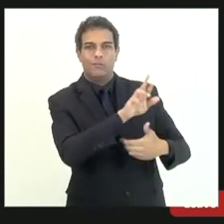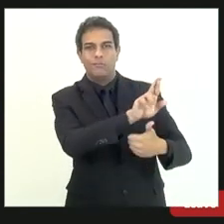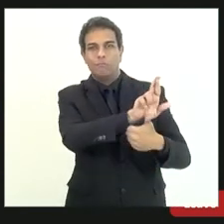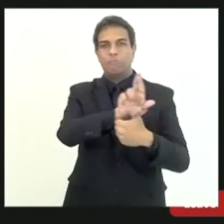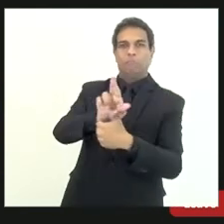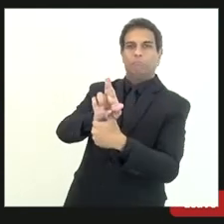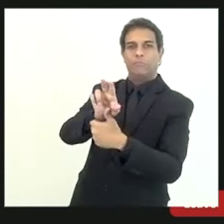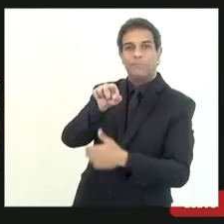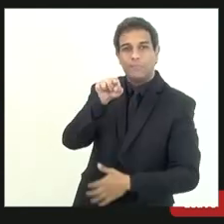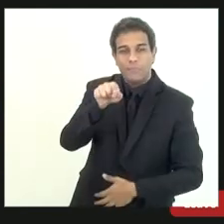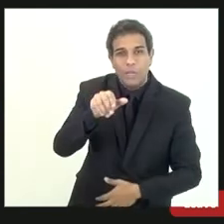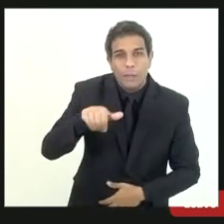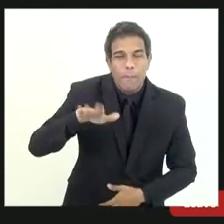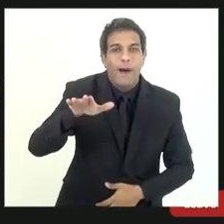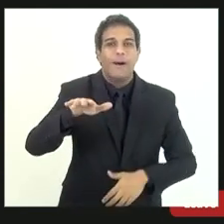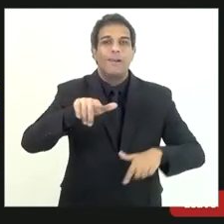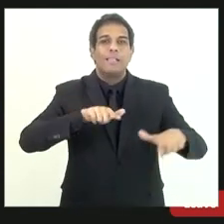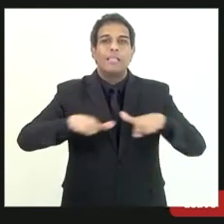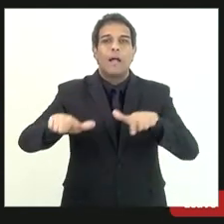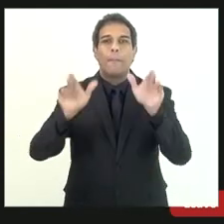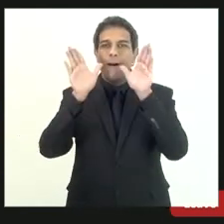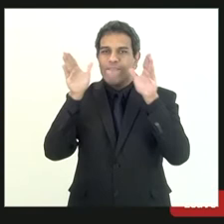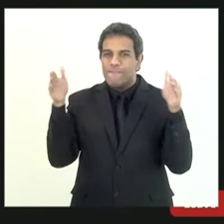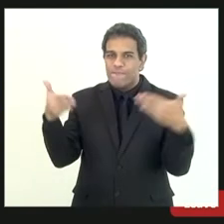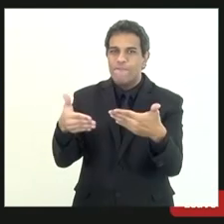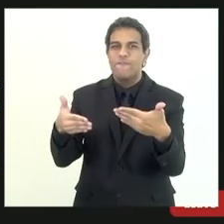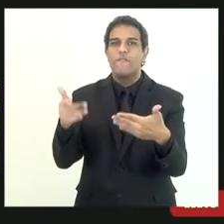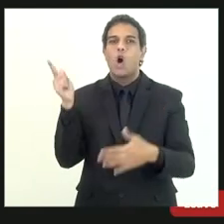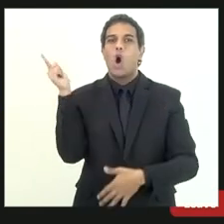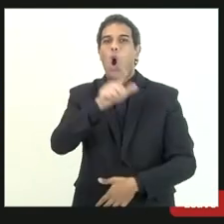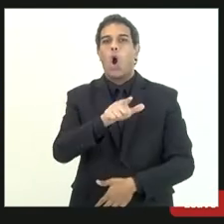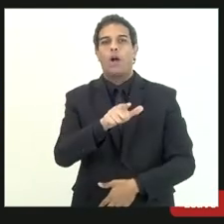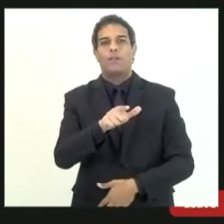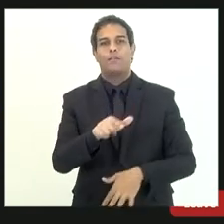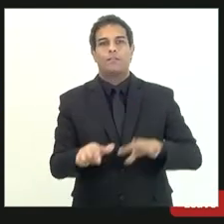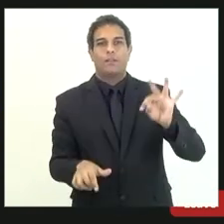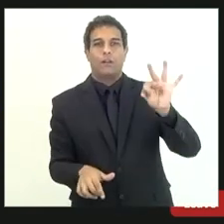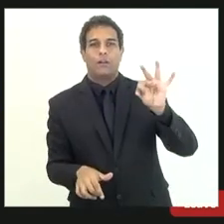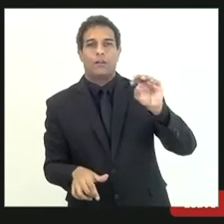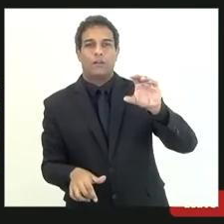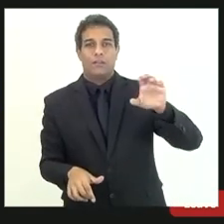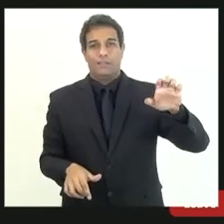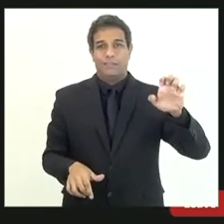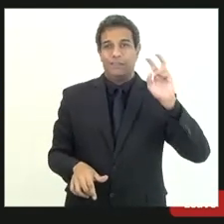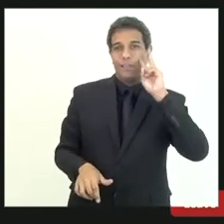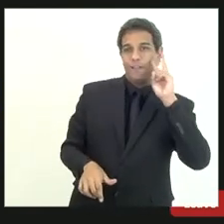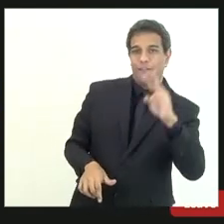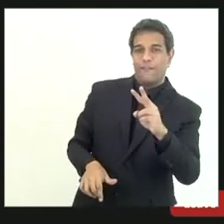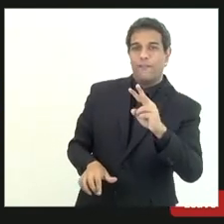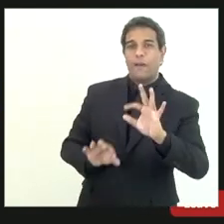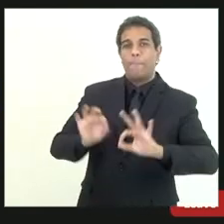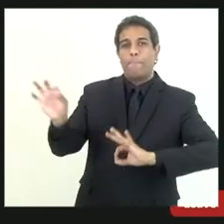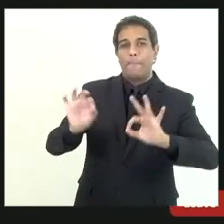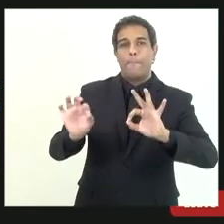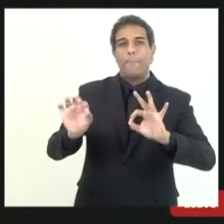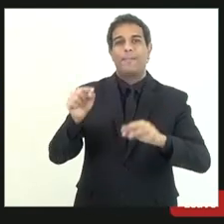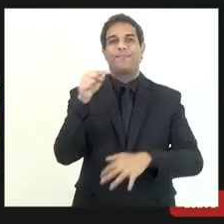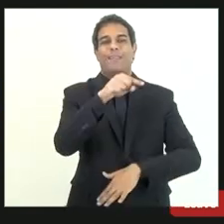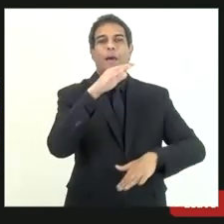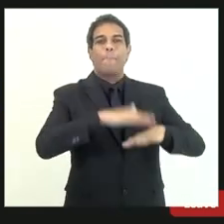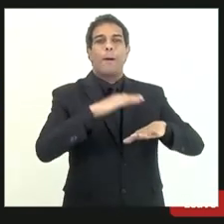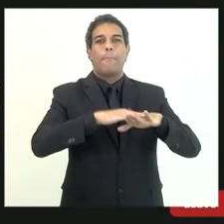trabalho ainda mais denso para que o TCE possa tomar as diretrizes que entender mais